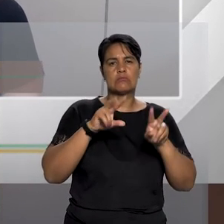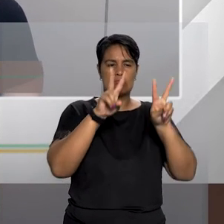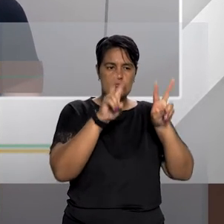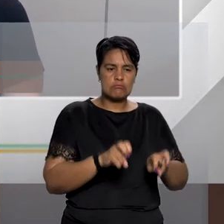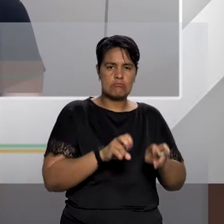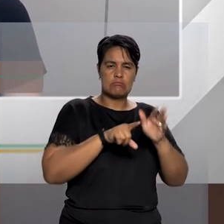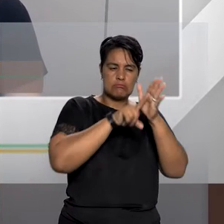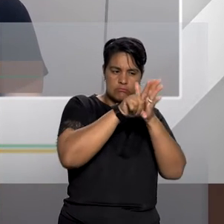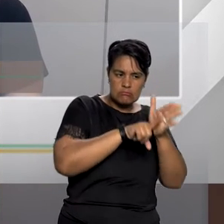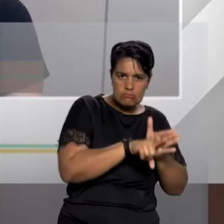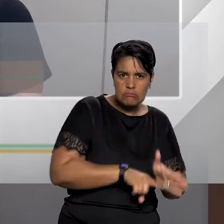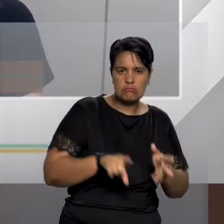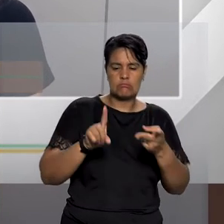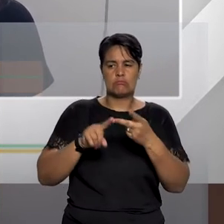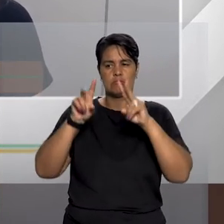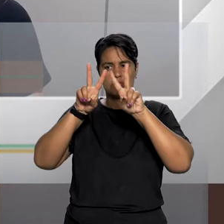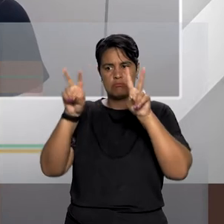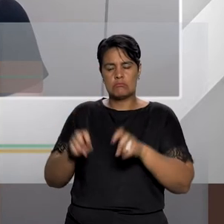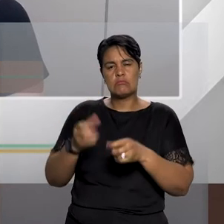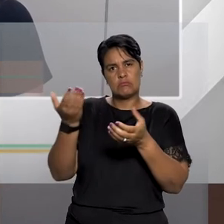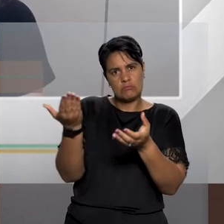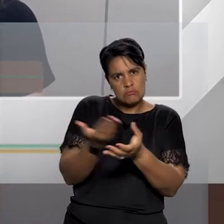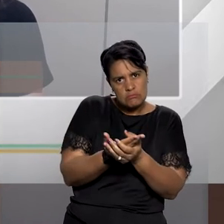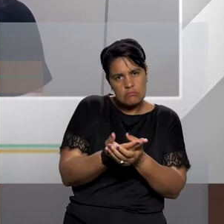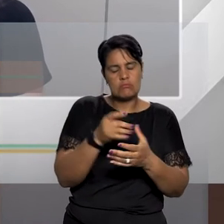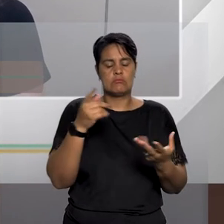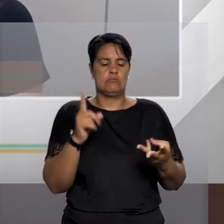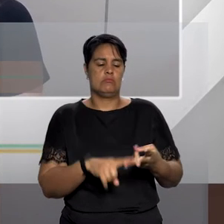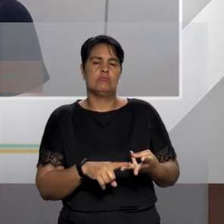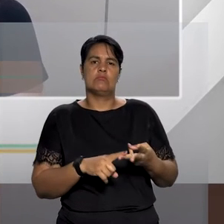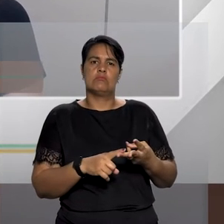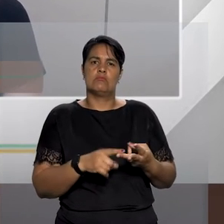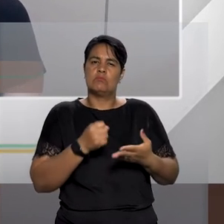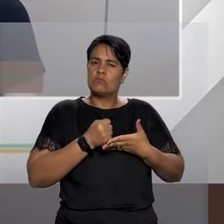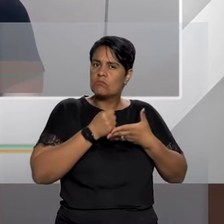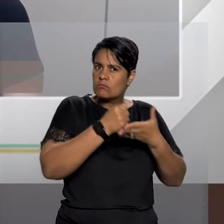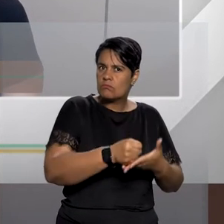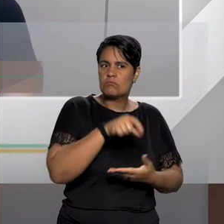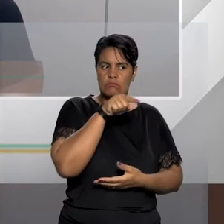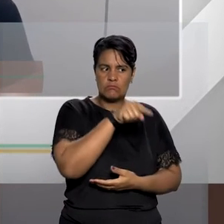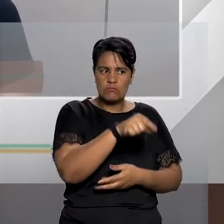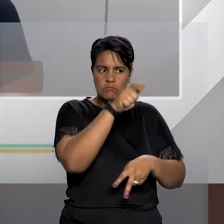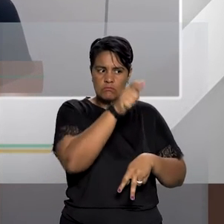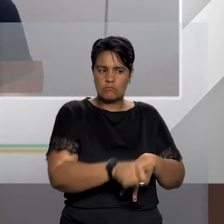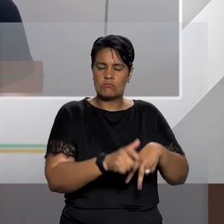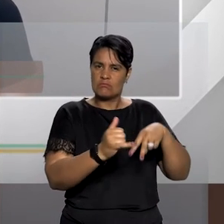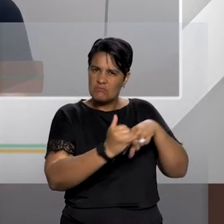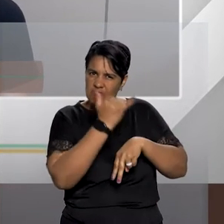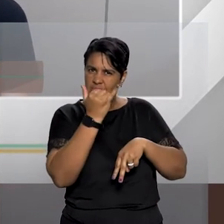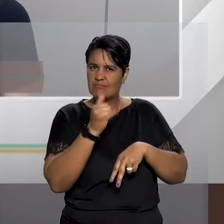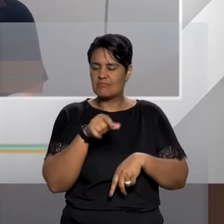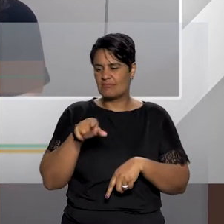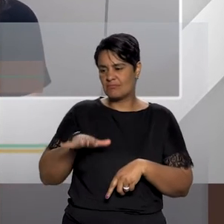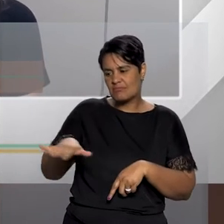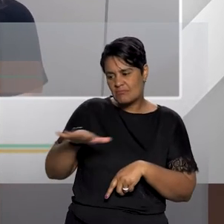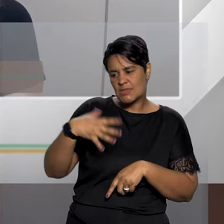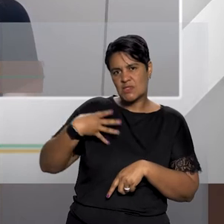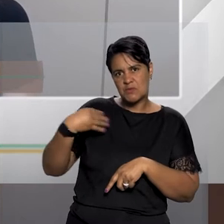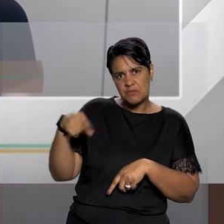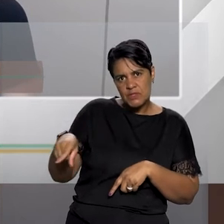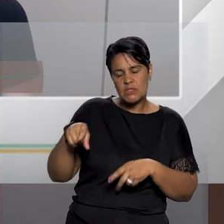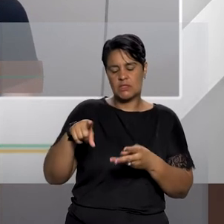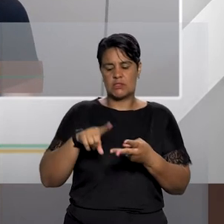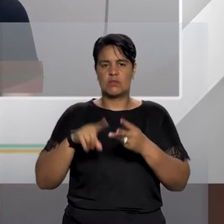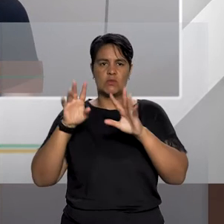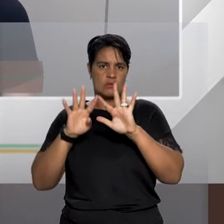de resguardo, a devida assistência a essas vítimas e seus familiares. Os órfãos do feminicídio como aqui